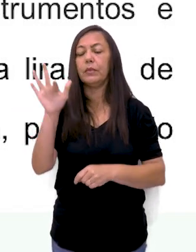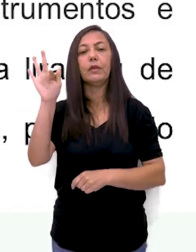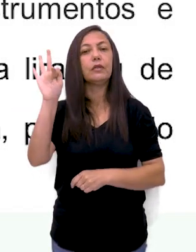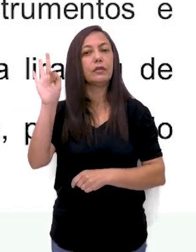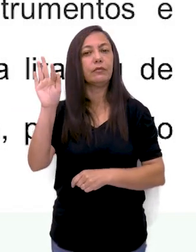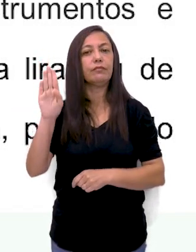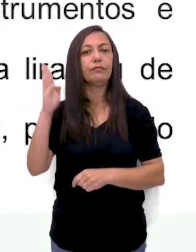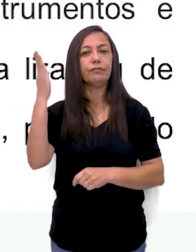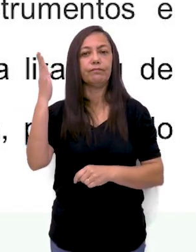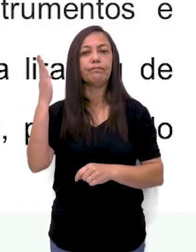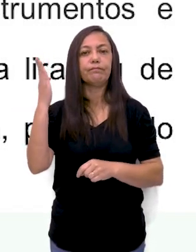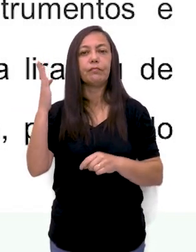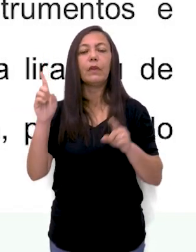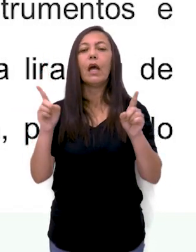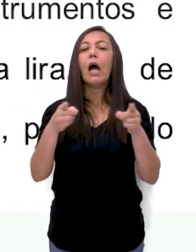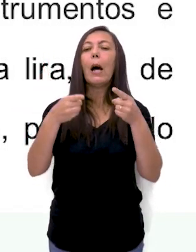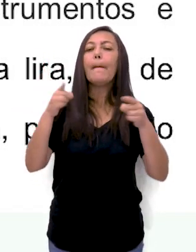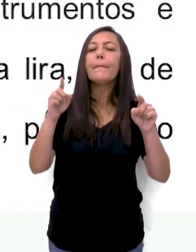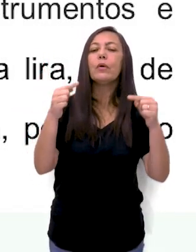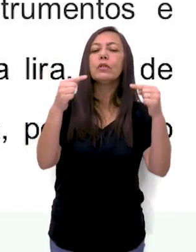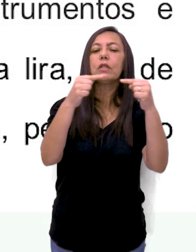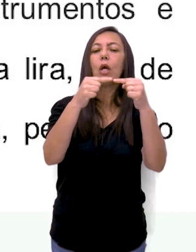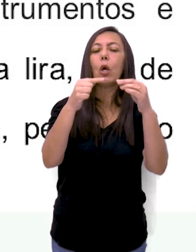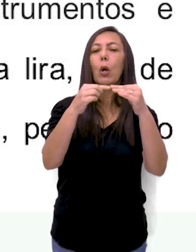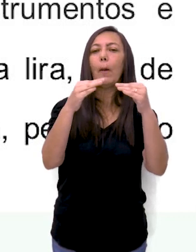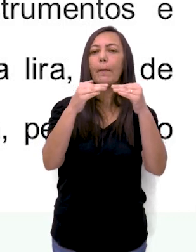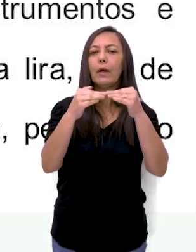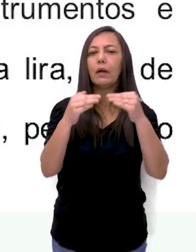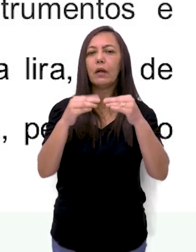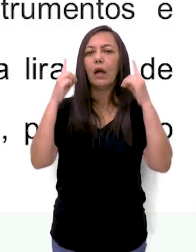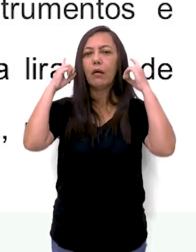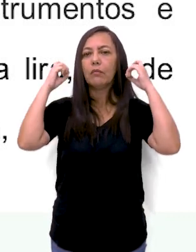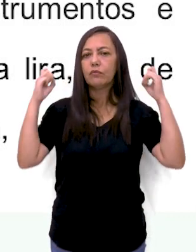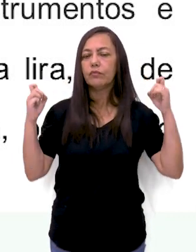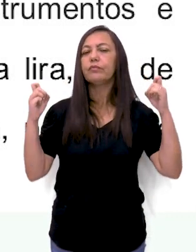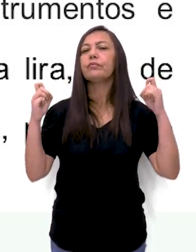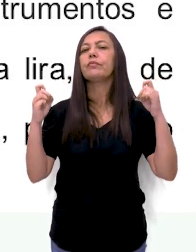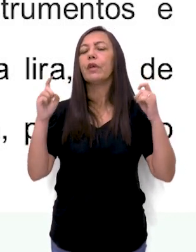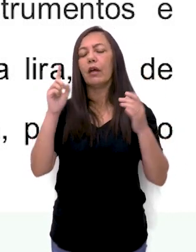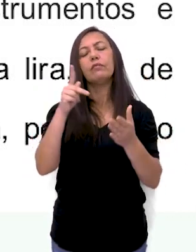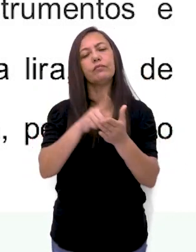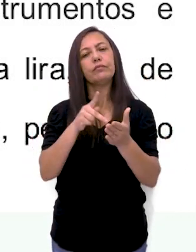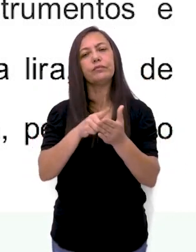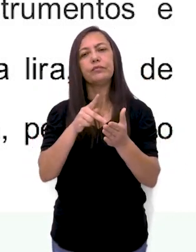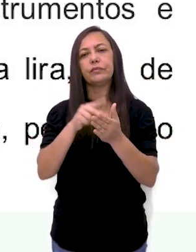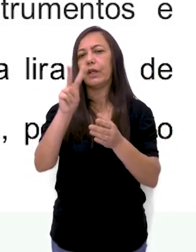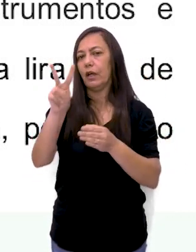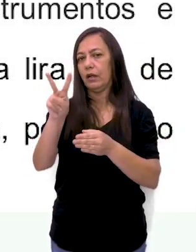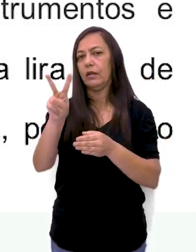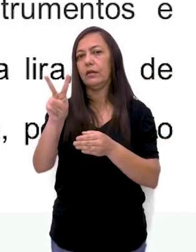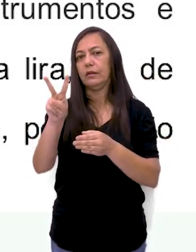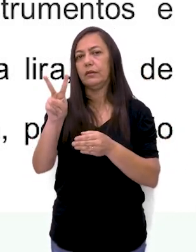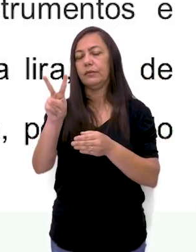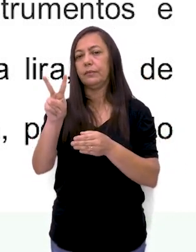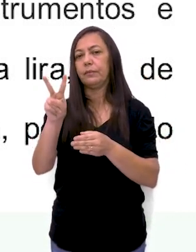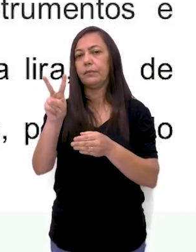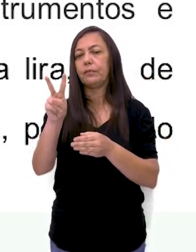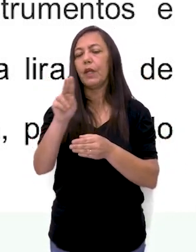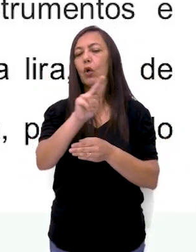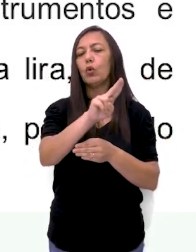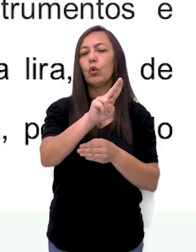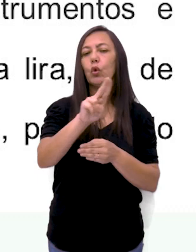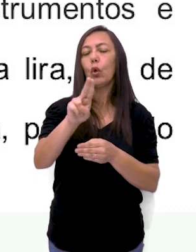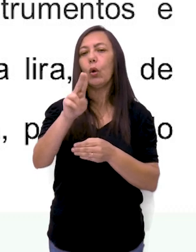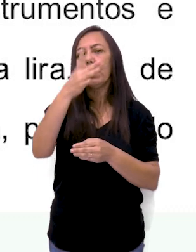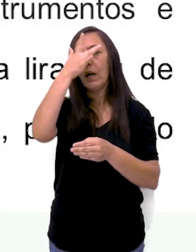afirmar que a música é a arte de combinar os sonhos e o silêncio. Verdade! A música tem esse poder transformador. Nome dado